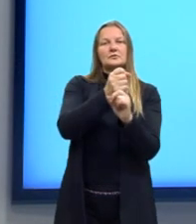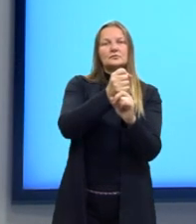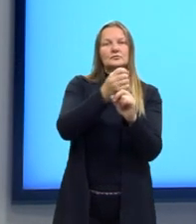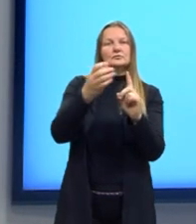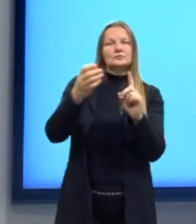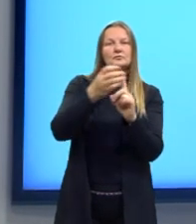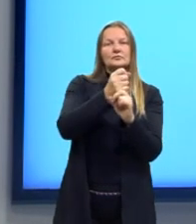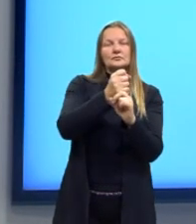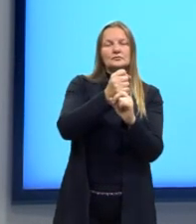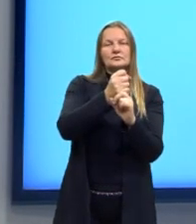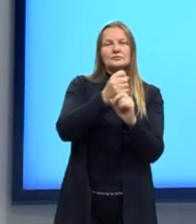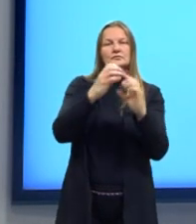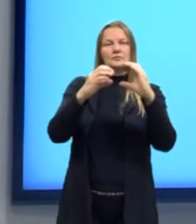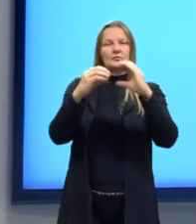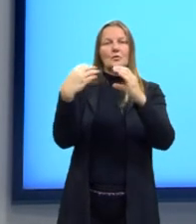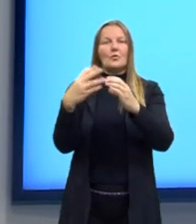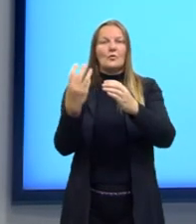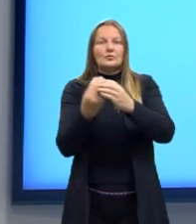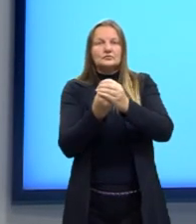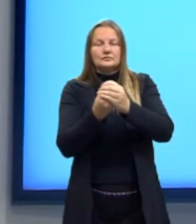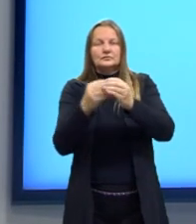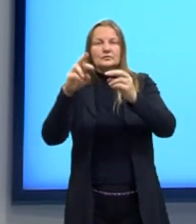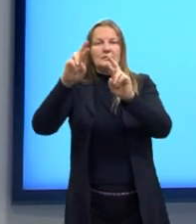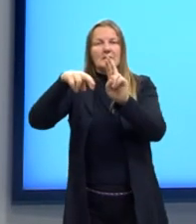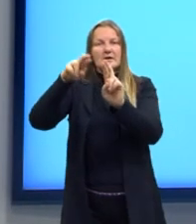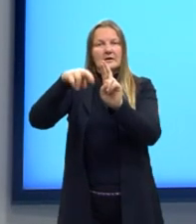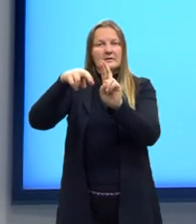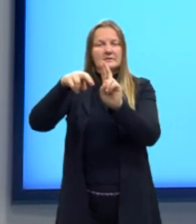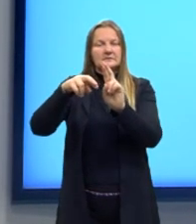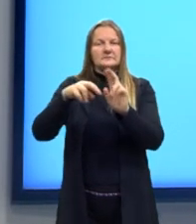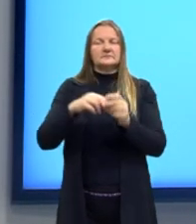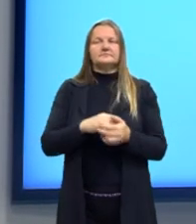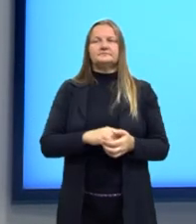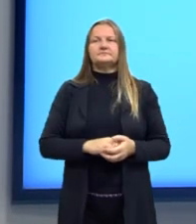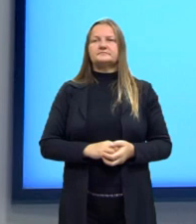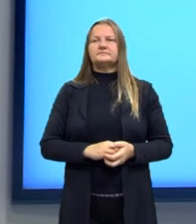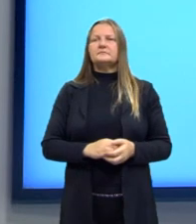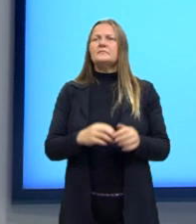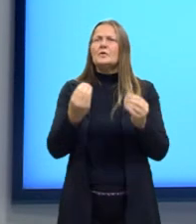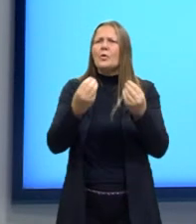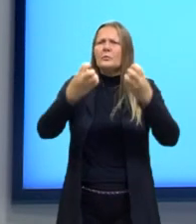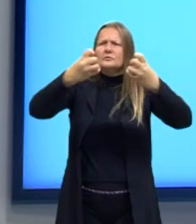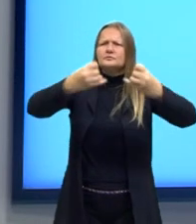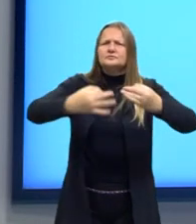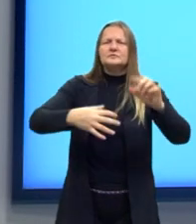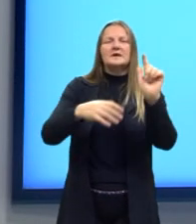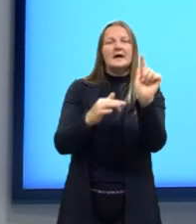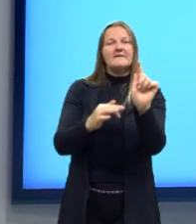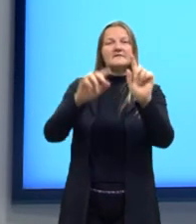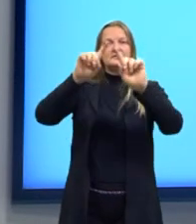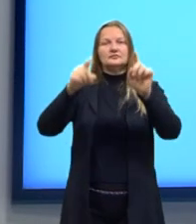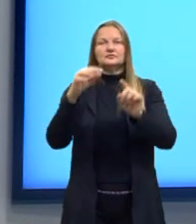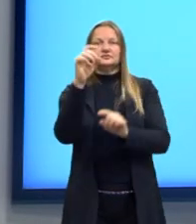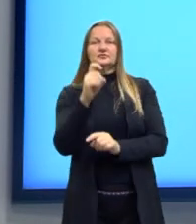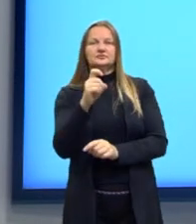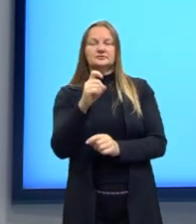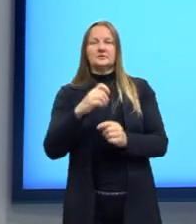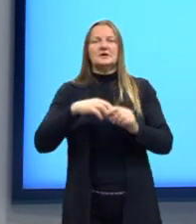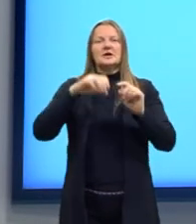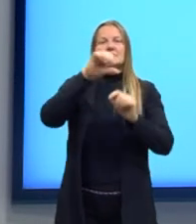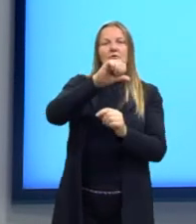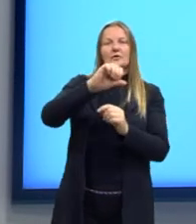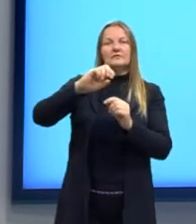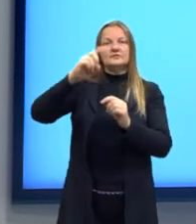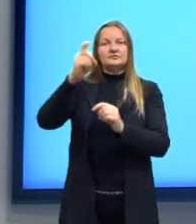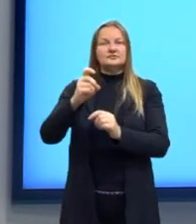o conjunto dos reais. Ela é definida, então, nesse formato, f de x igual a log de x na